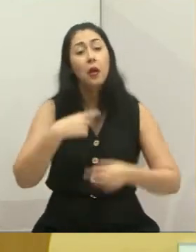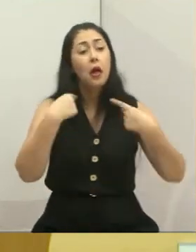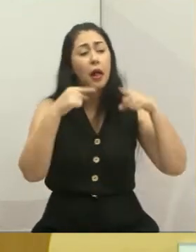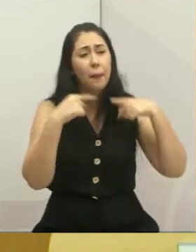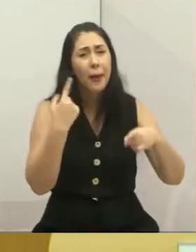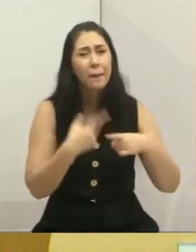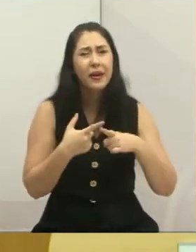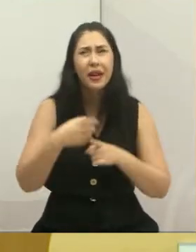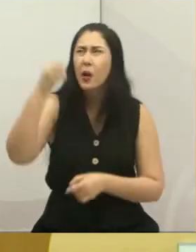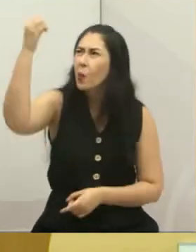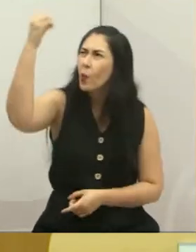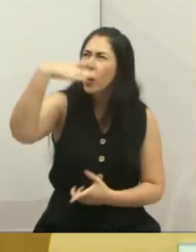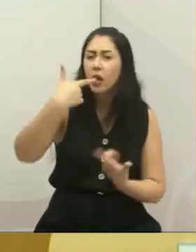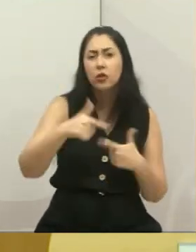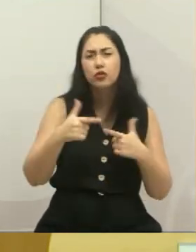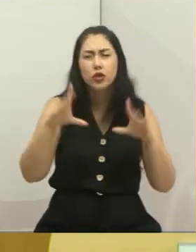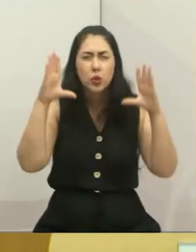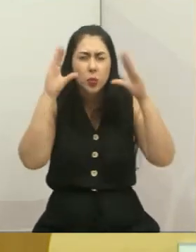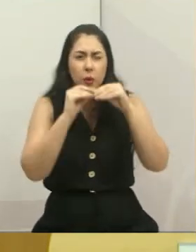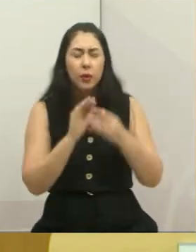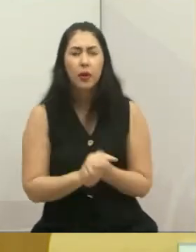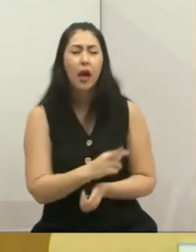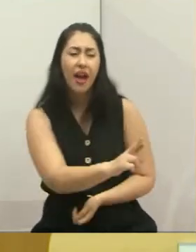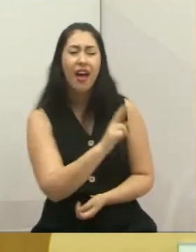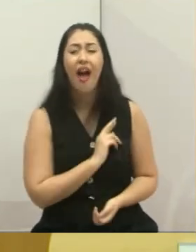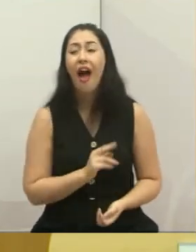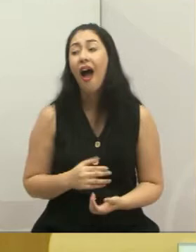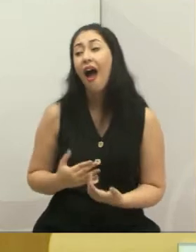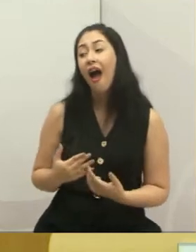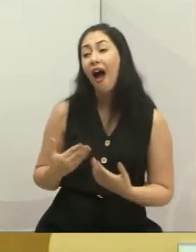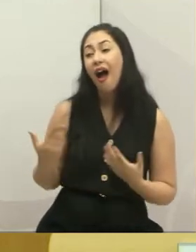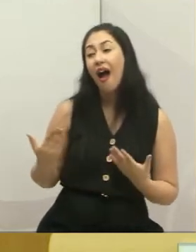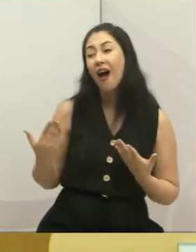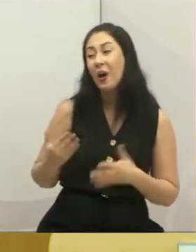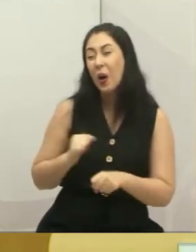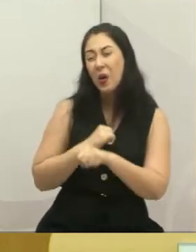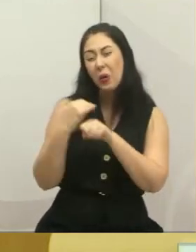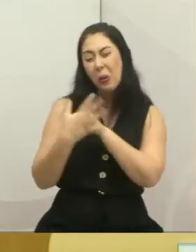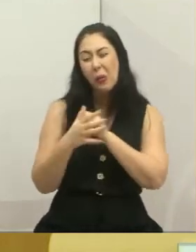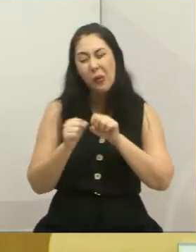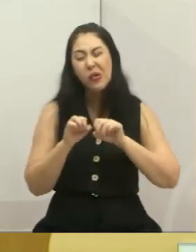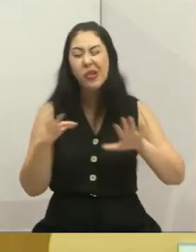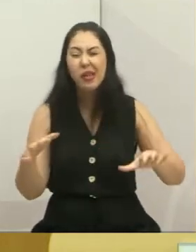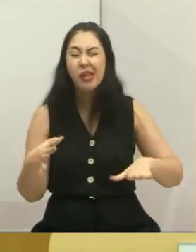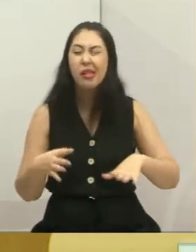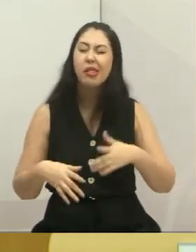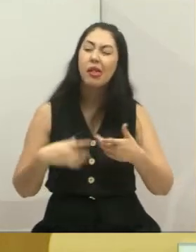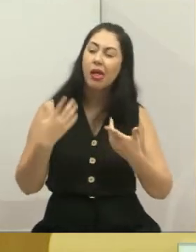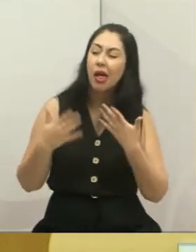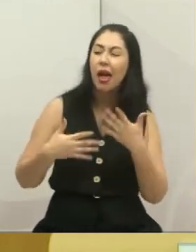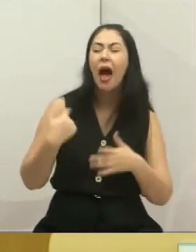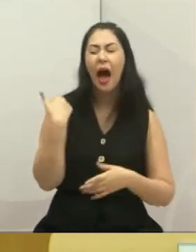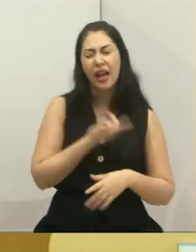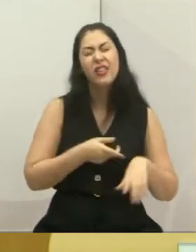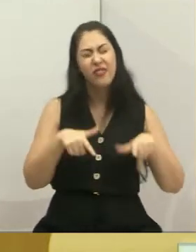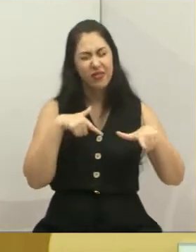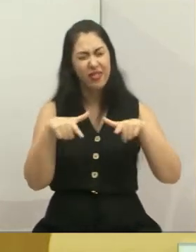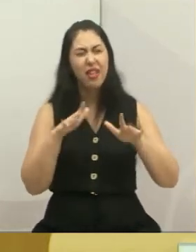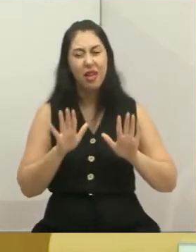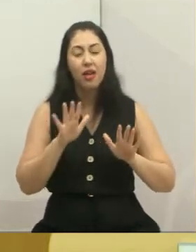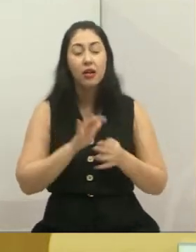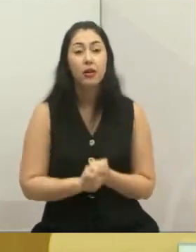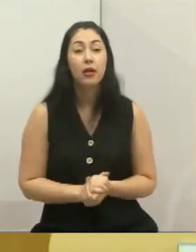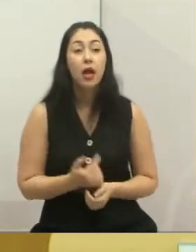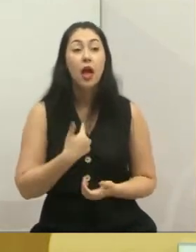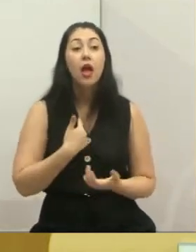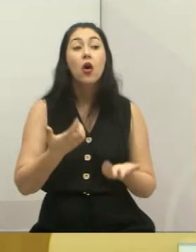iluminação. Eles falaram, ah, mas agora tem a tarde coronavírus, que não sei o quê, mas daí vamos fazer. Então, eu